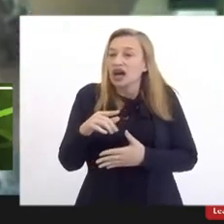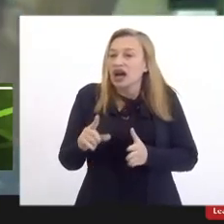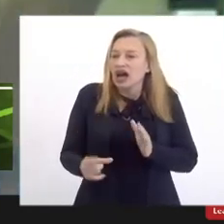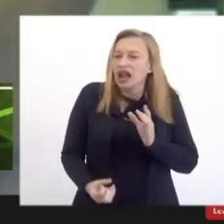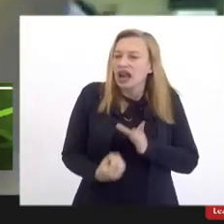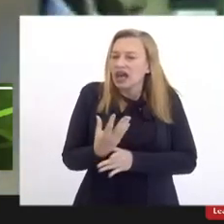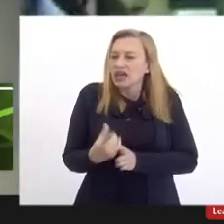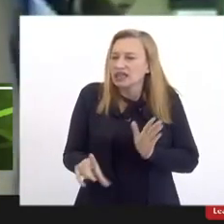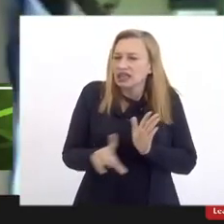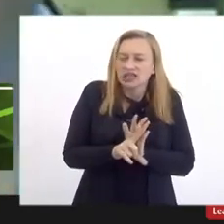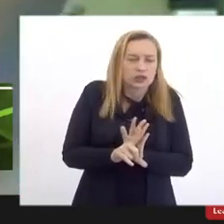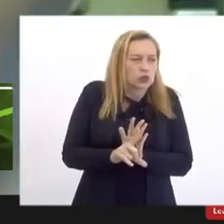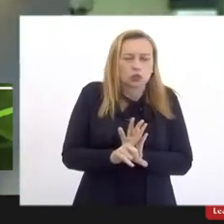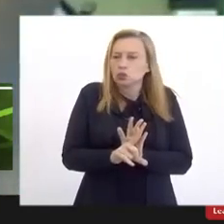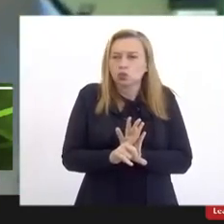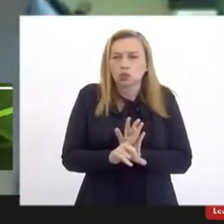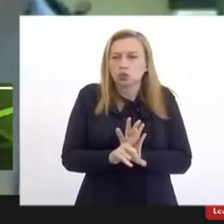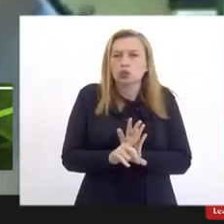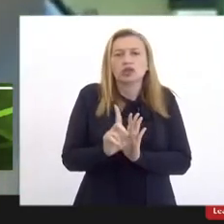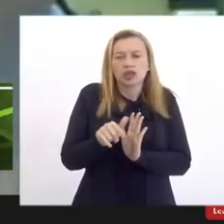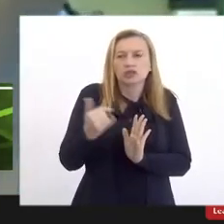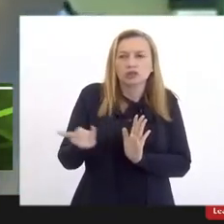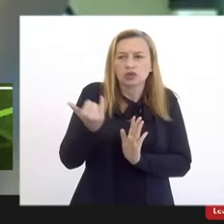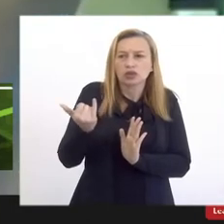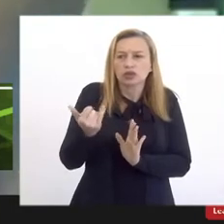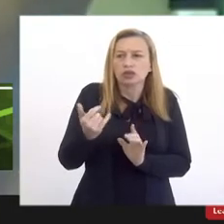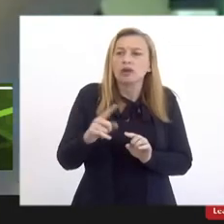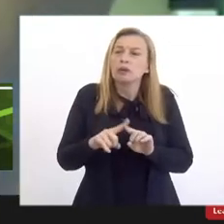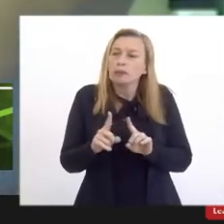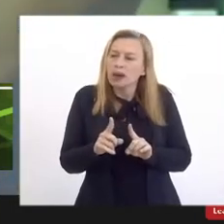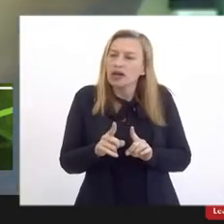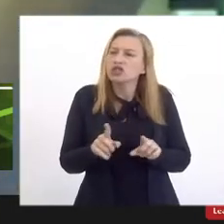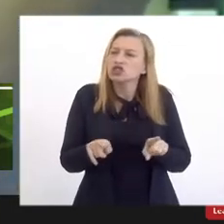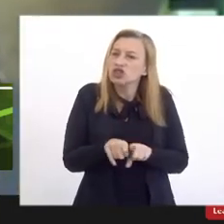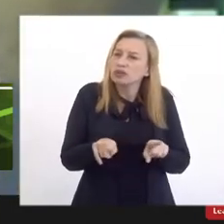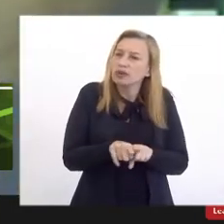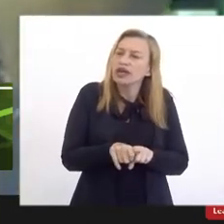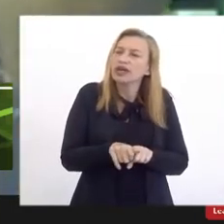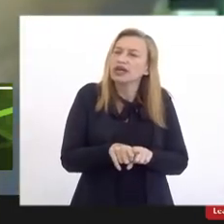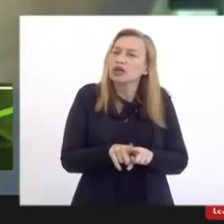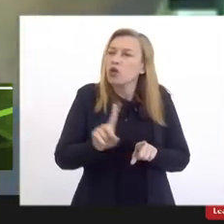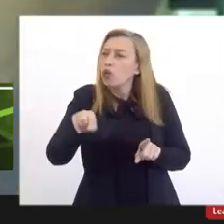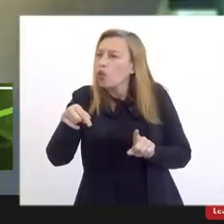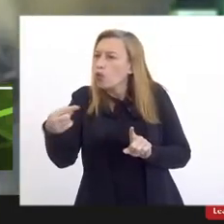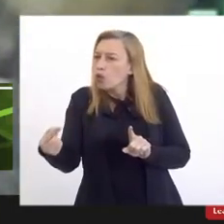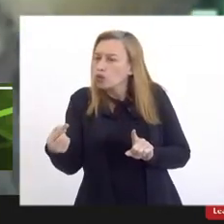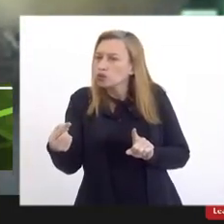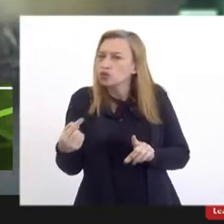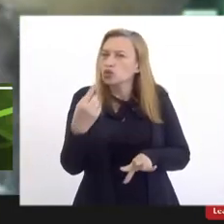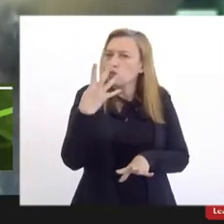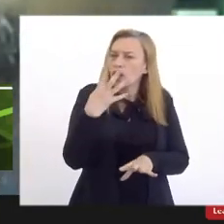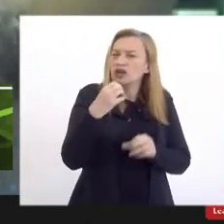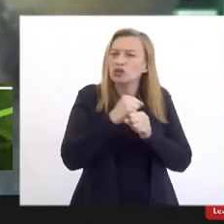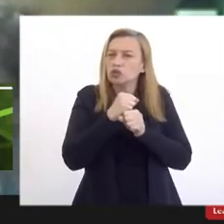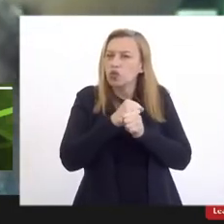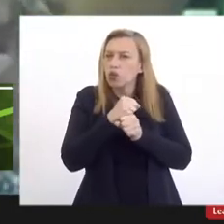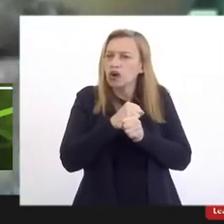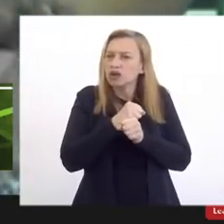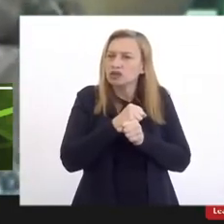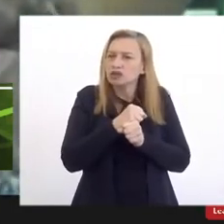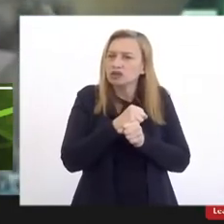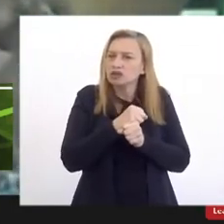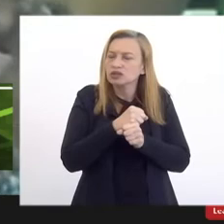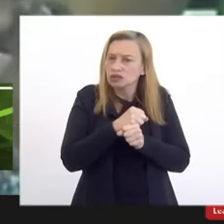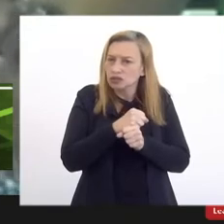na época foi necessária, vinculou ao FITEC, mas foram também outros quatro anos no qual de